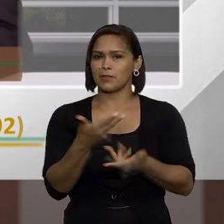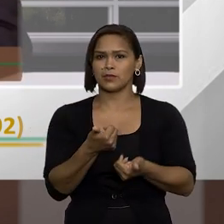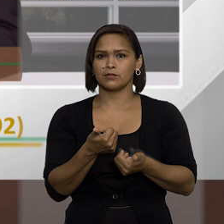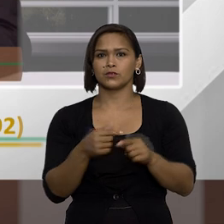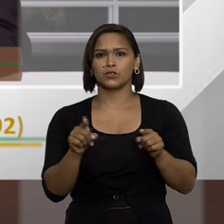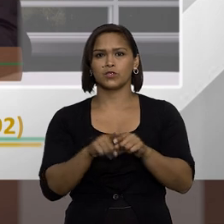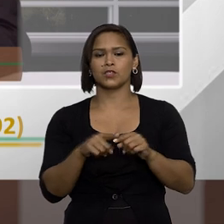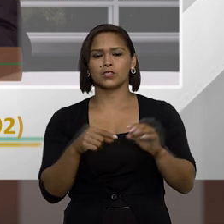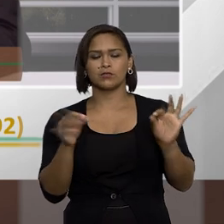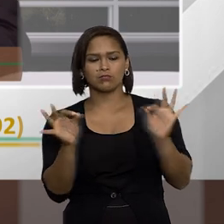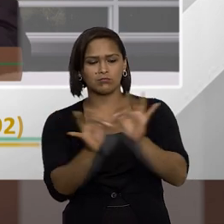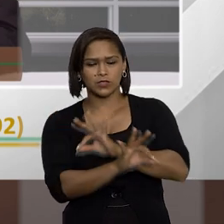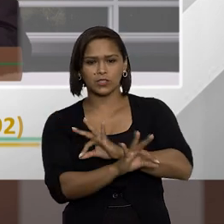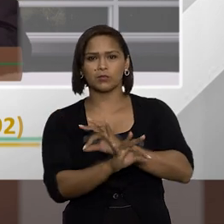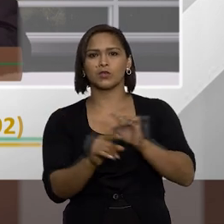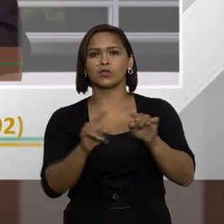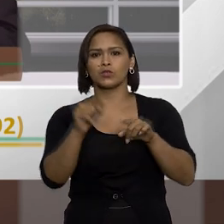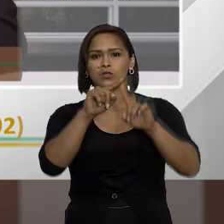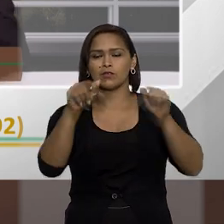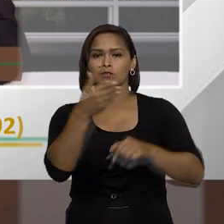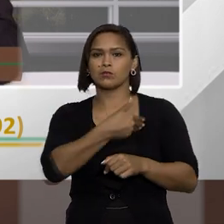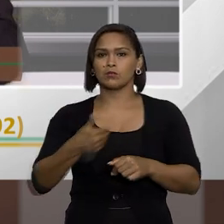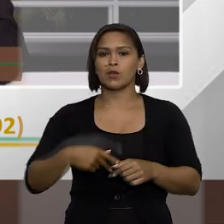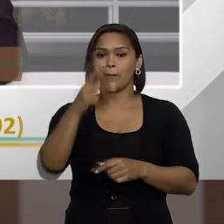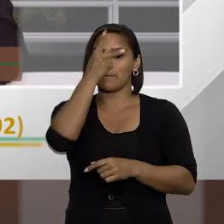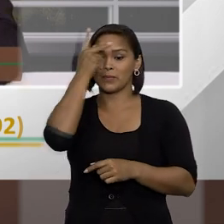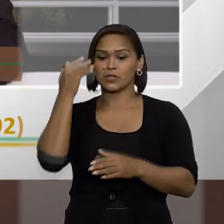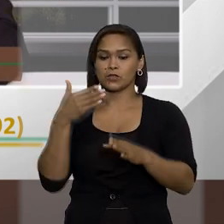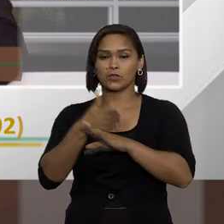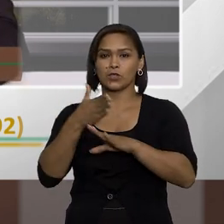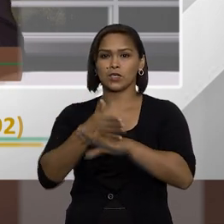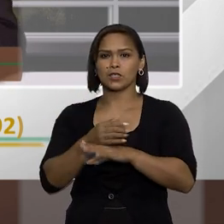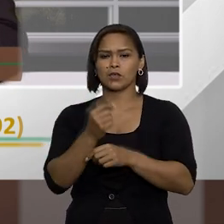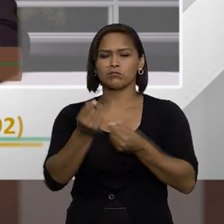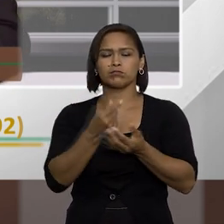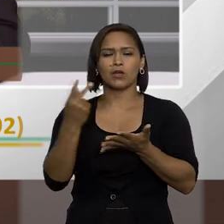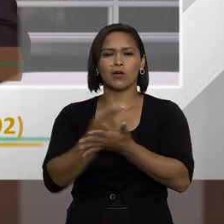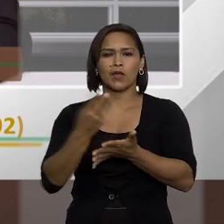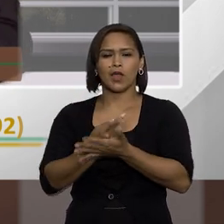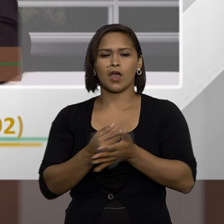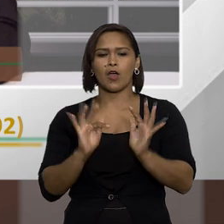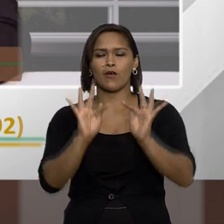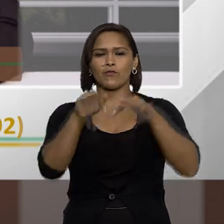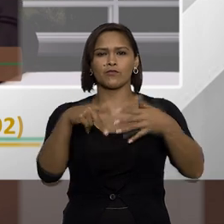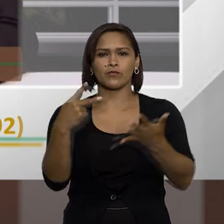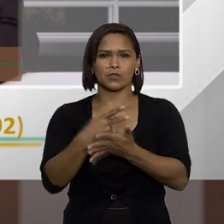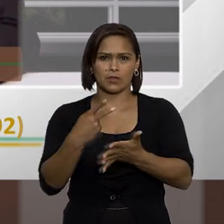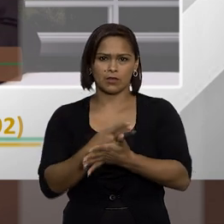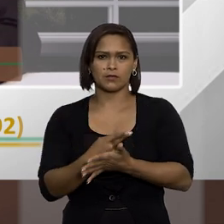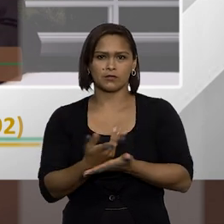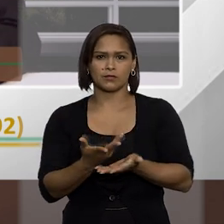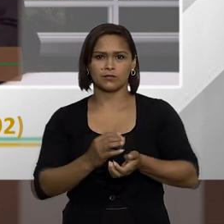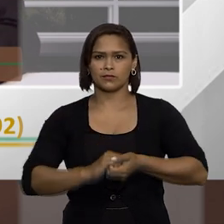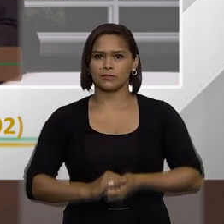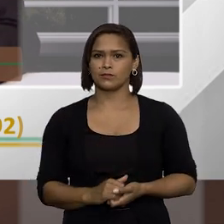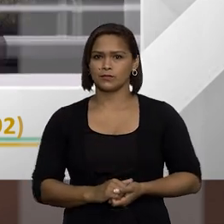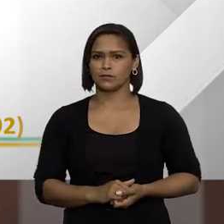excelente assim a gente extirpa do serviço público pessoas que estão lá com a mentalidade errada com a finalidade errada